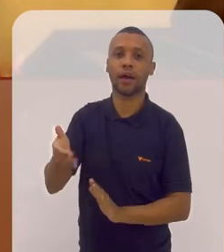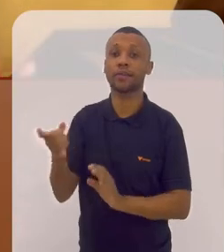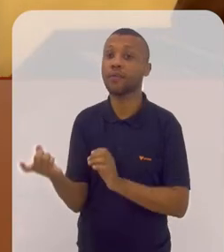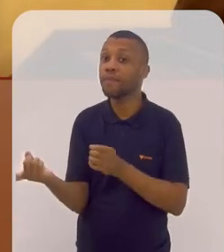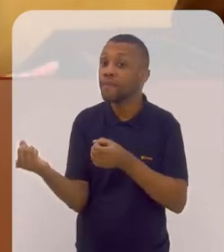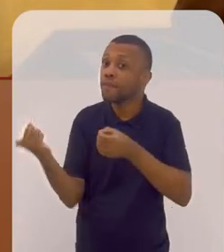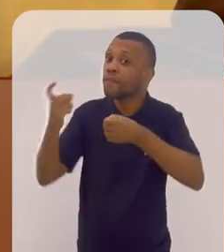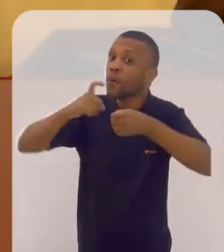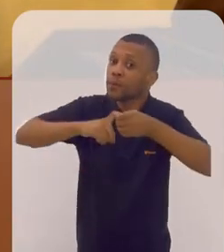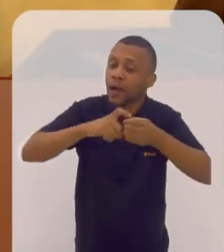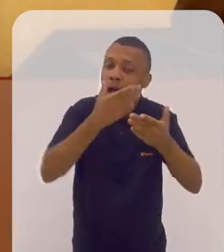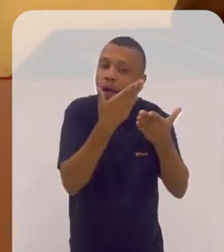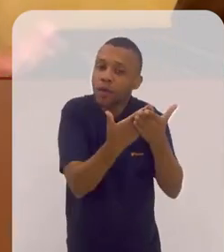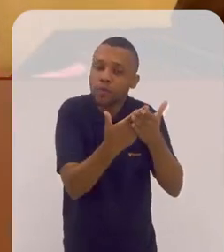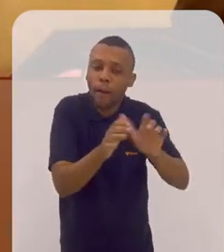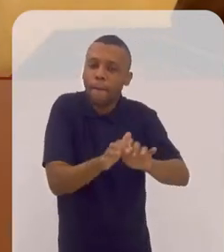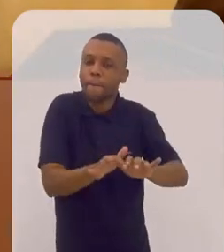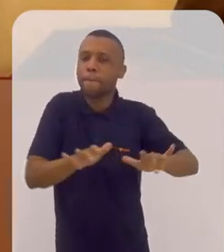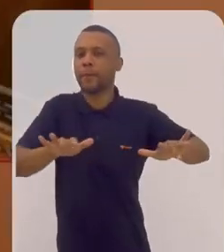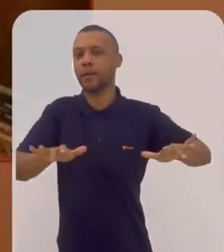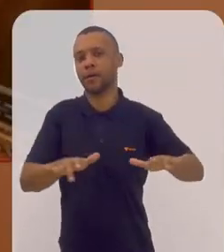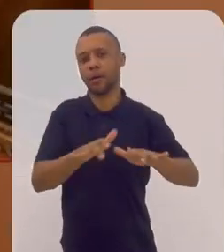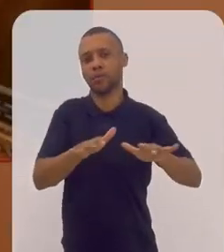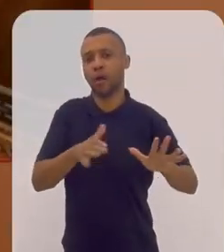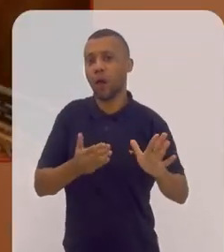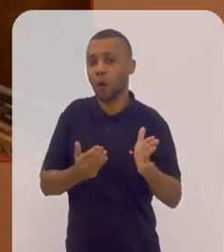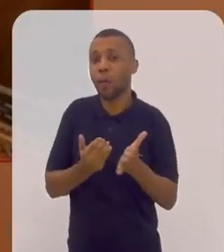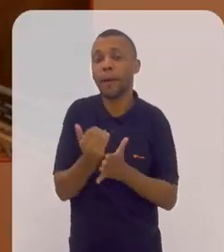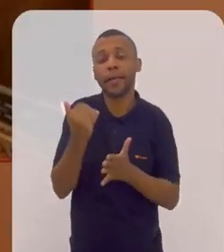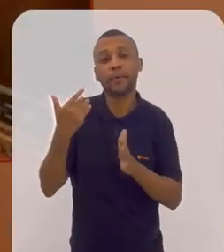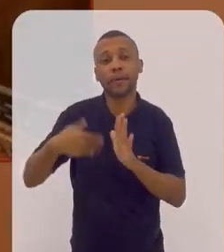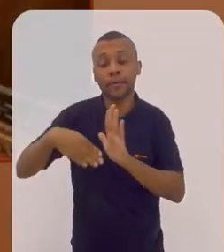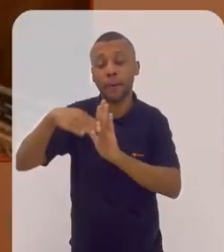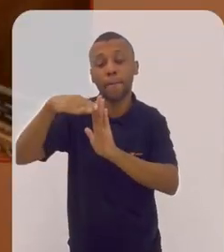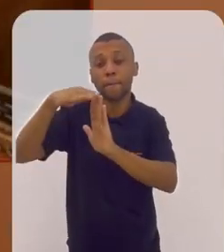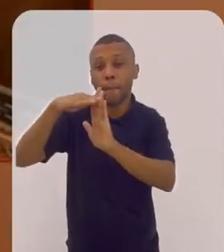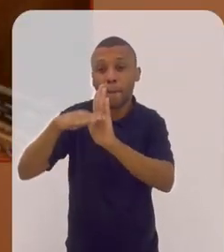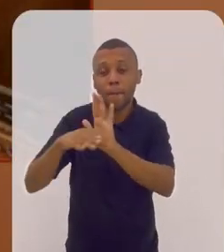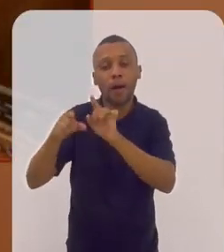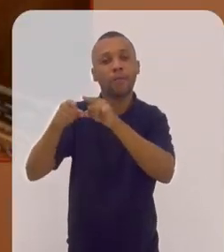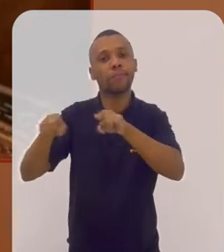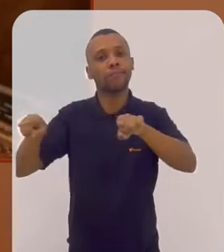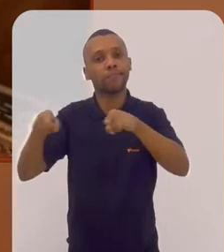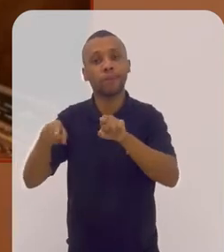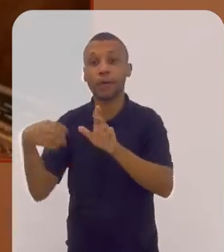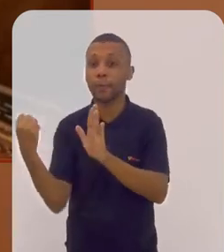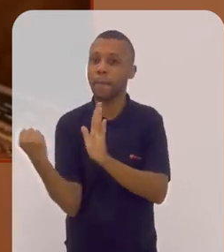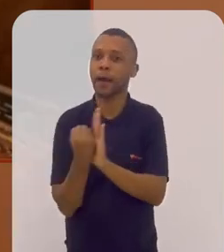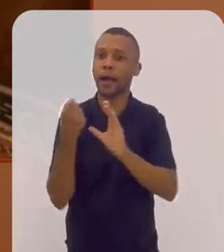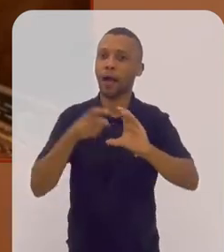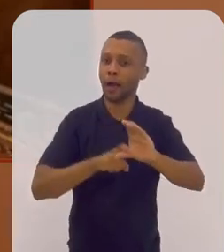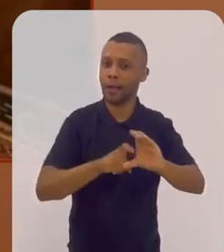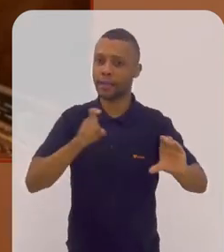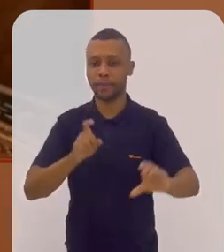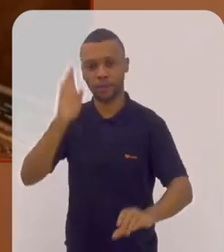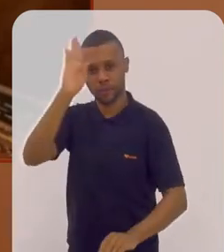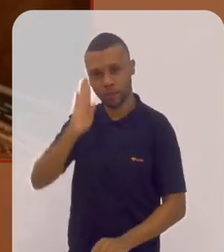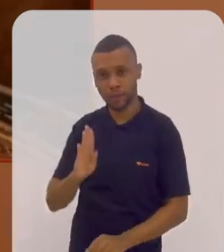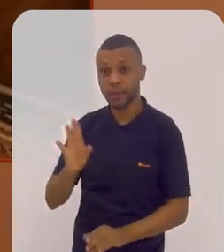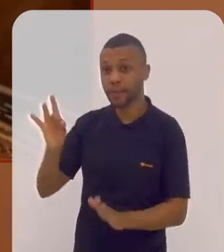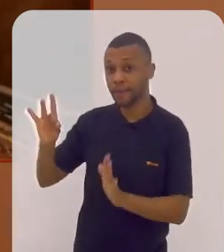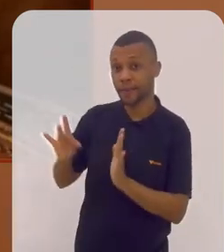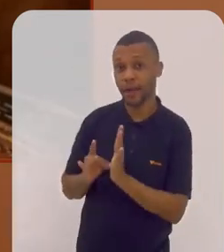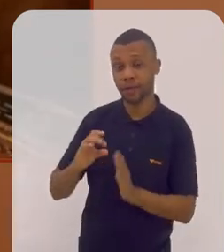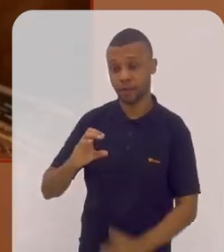Então, a volta ao piano acontece também com esses repertórios da independência, em que, na verdade, o